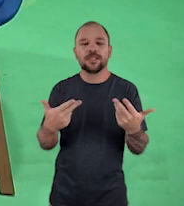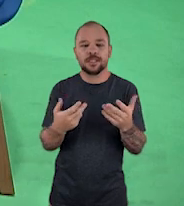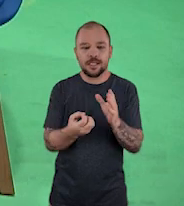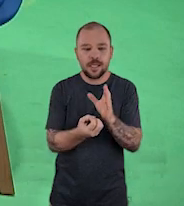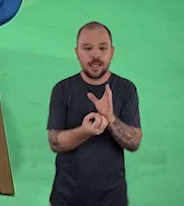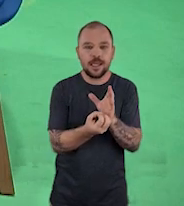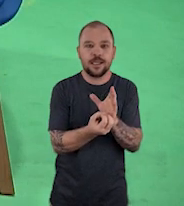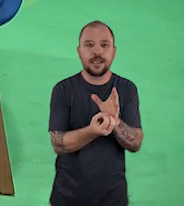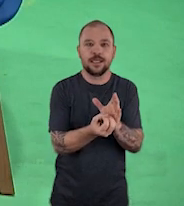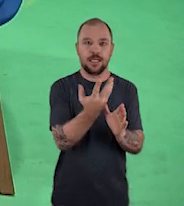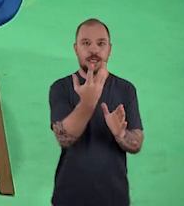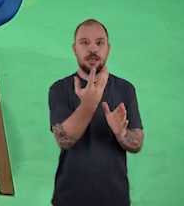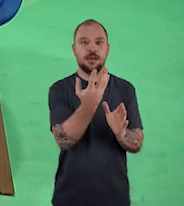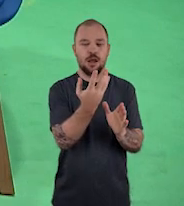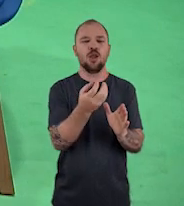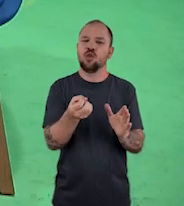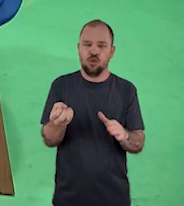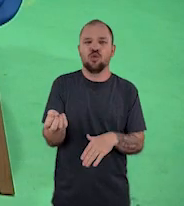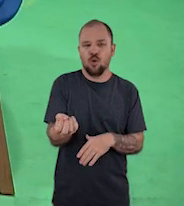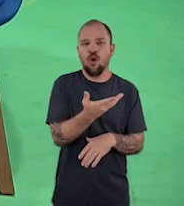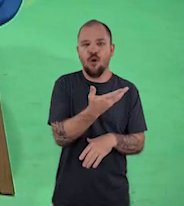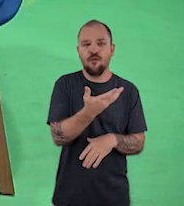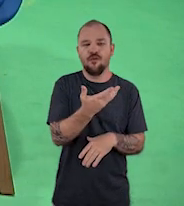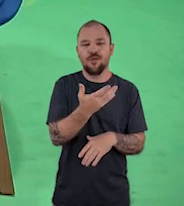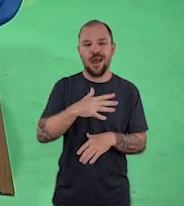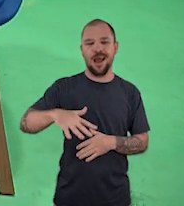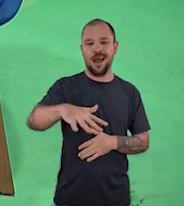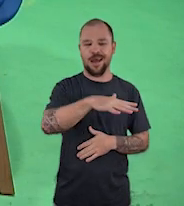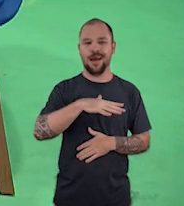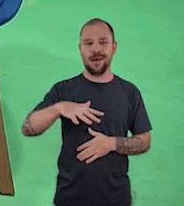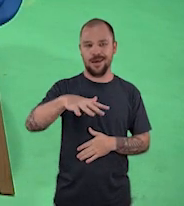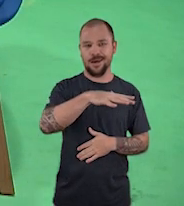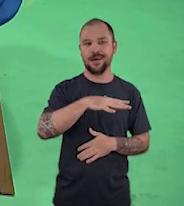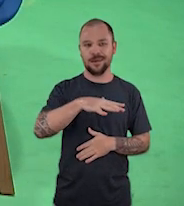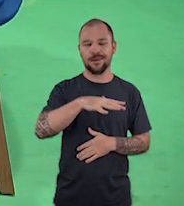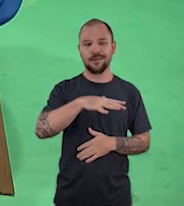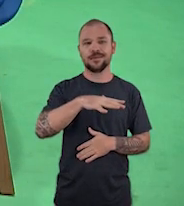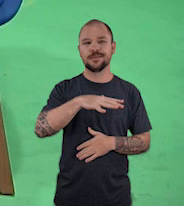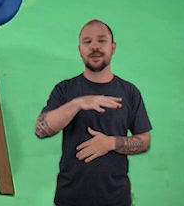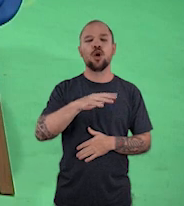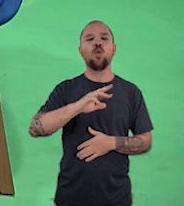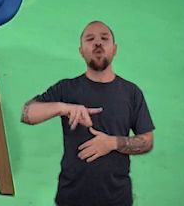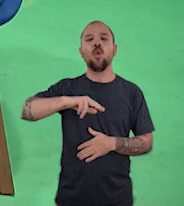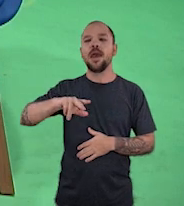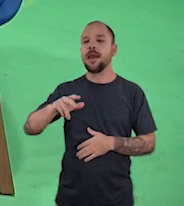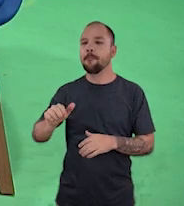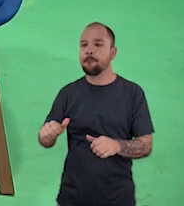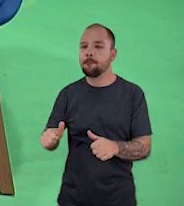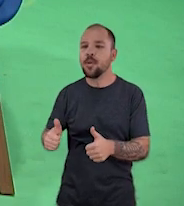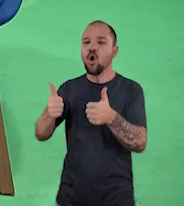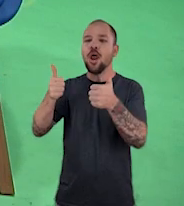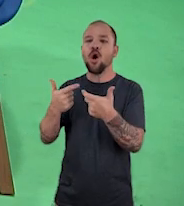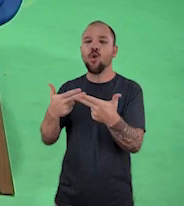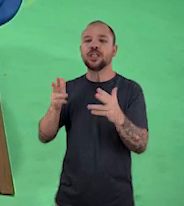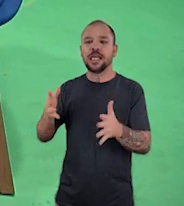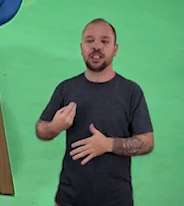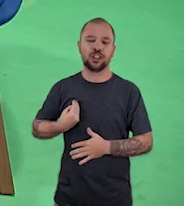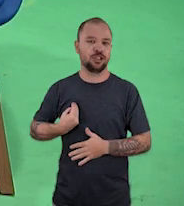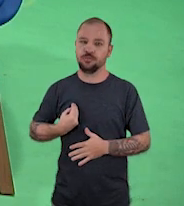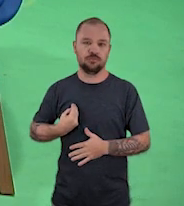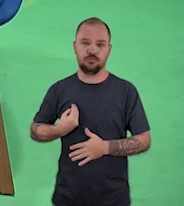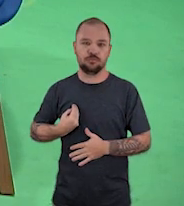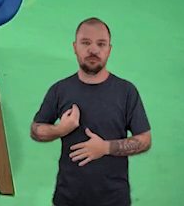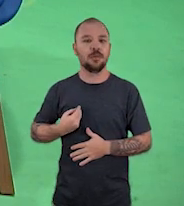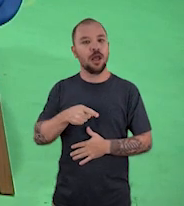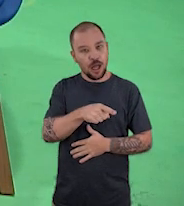relativamente, fundamentalmente novo naquele meio, né? Então, é mais do que uma melhoria de algo que